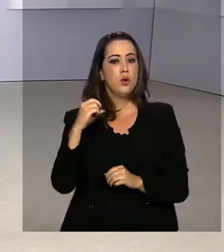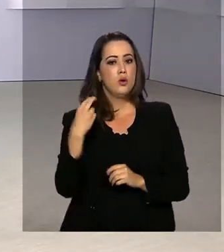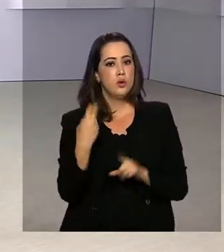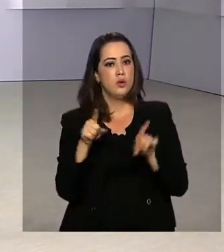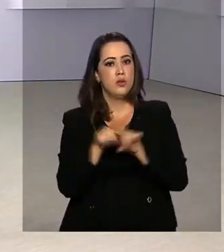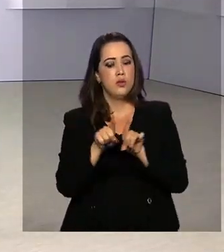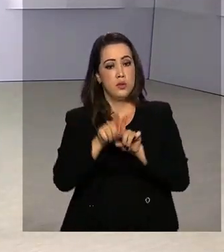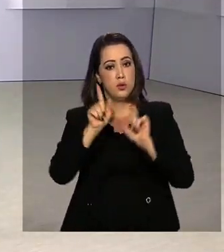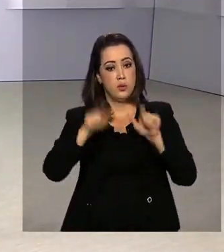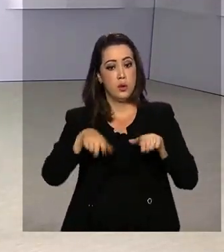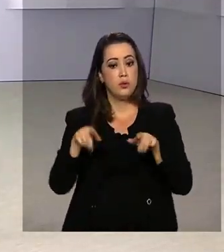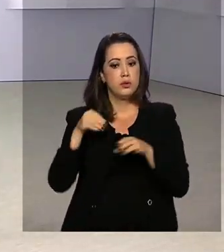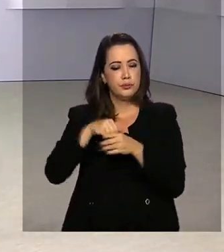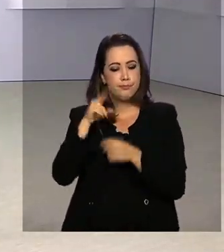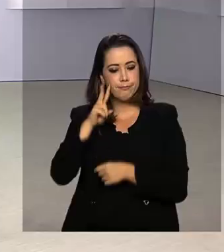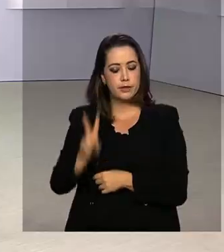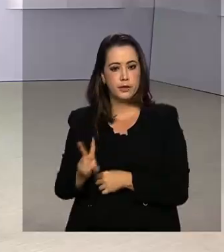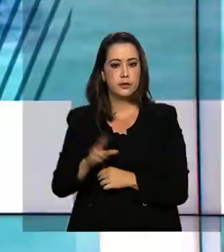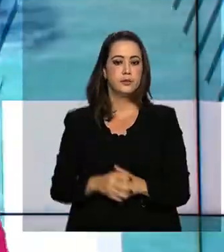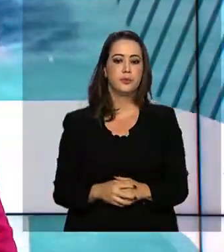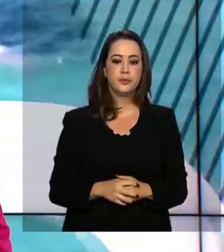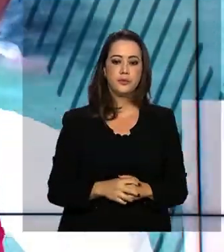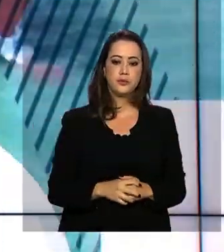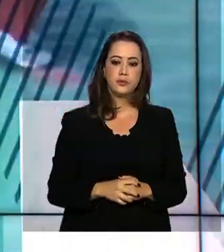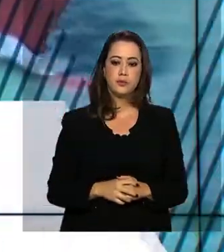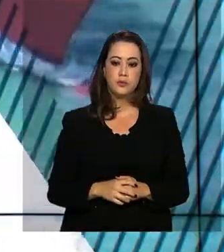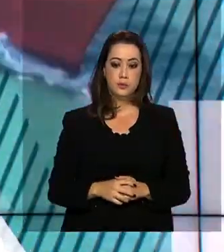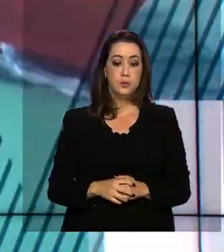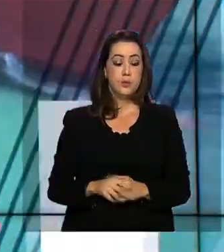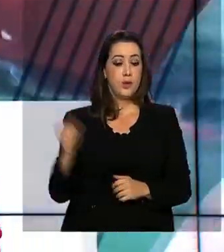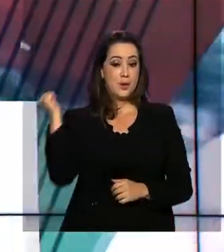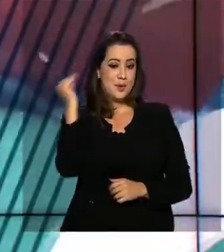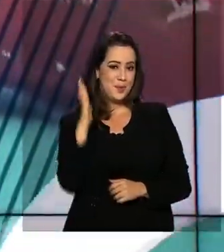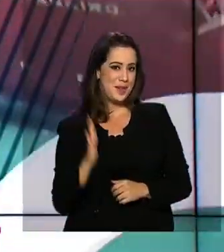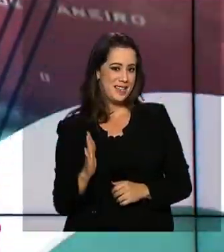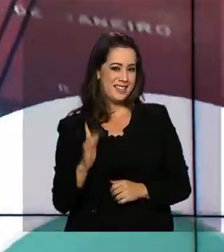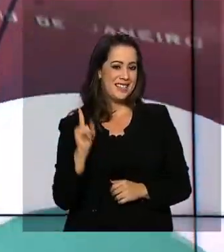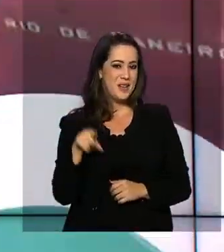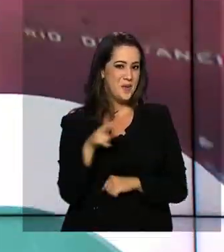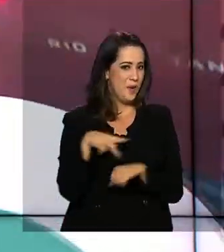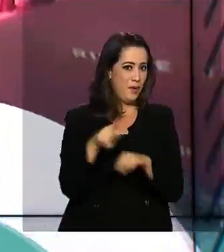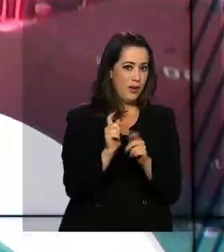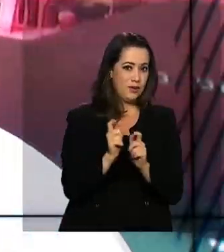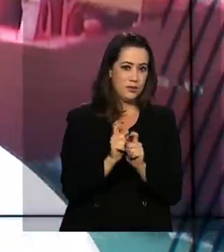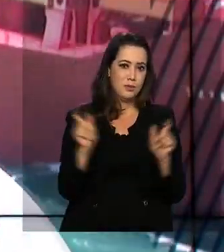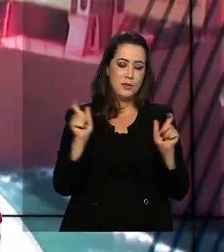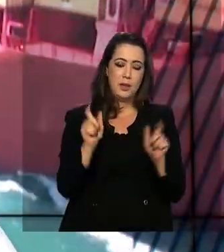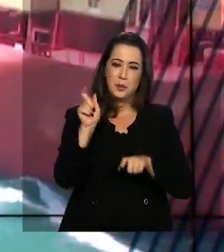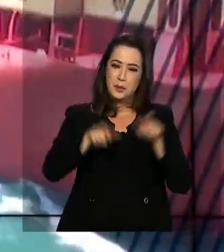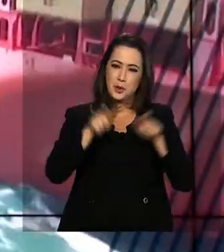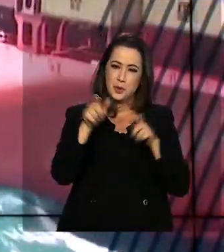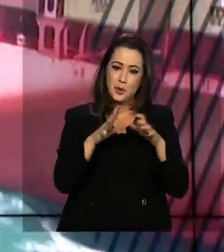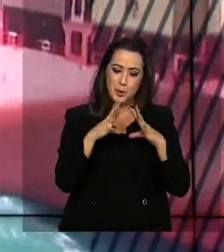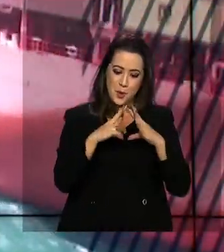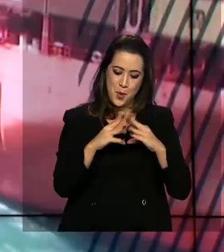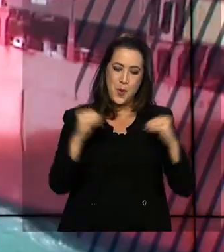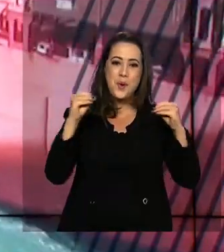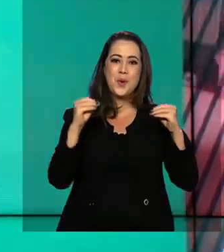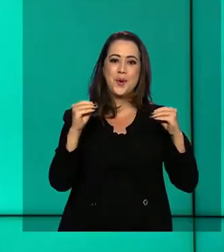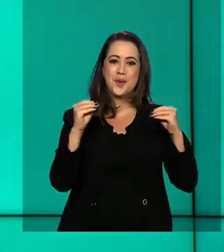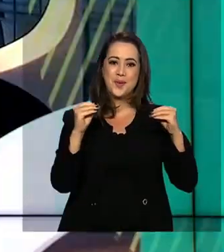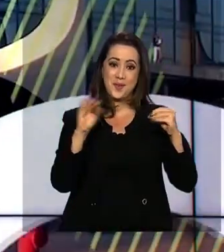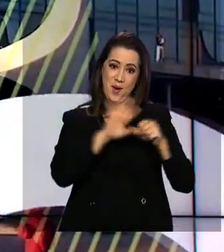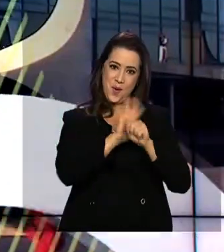disponível no portal do MEC. O Brasil é o país com o maior número de recuperados da Covid